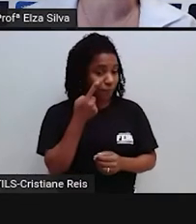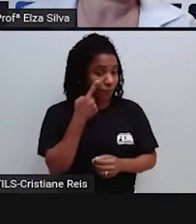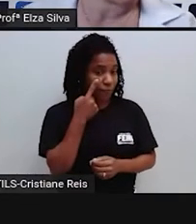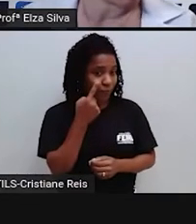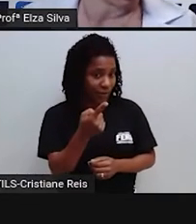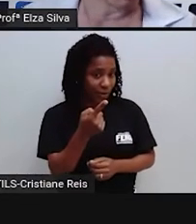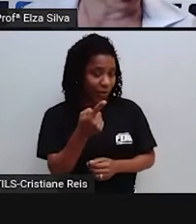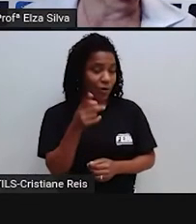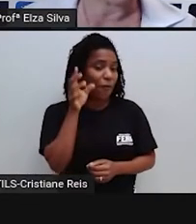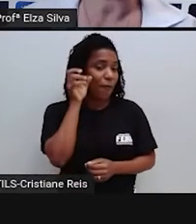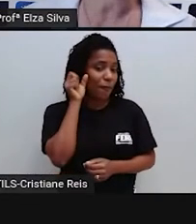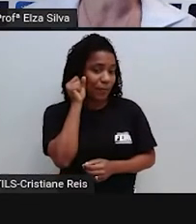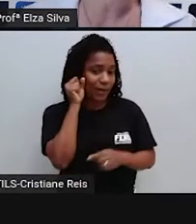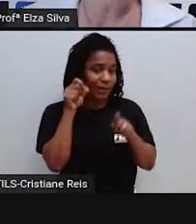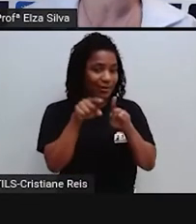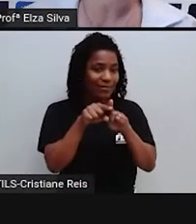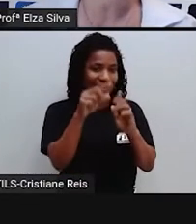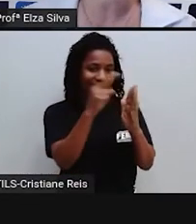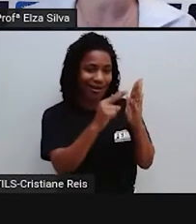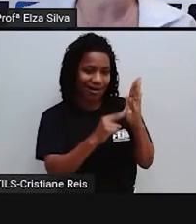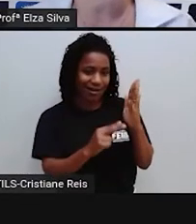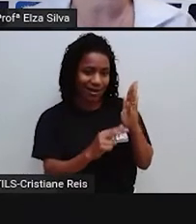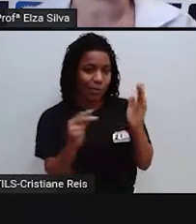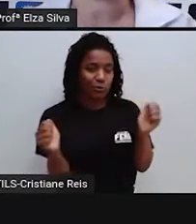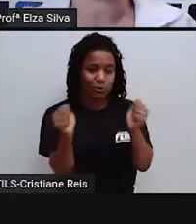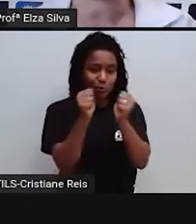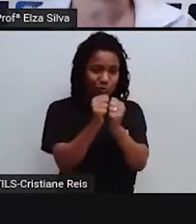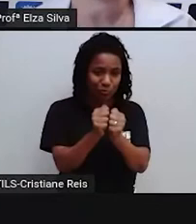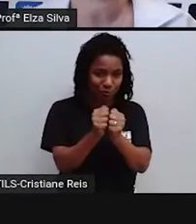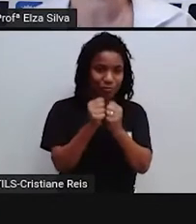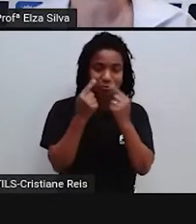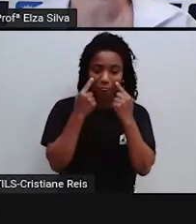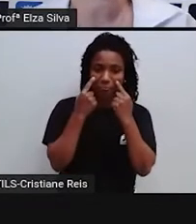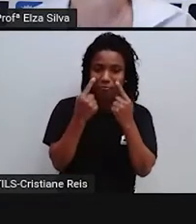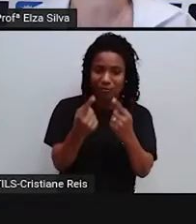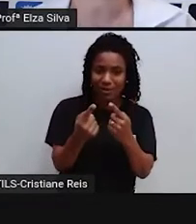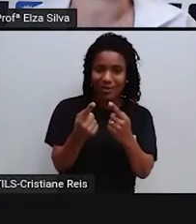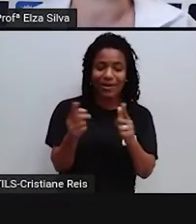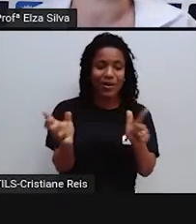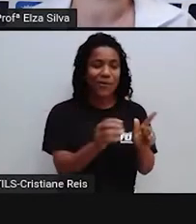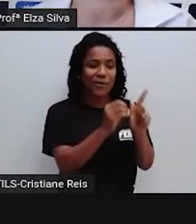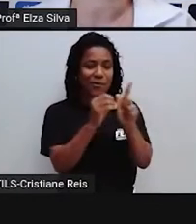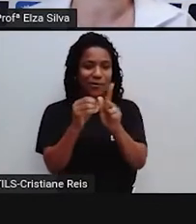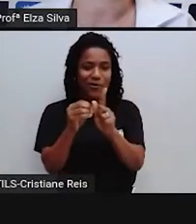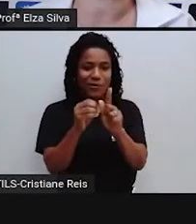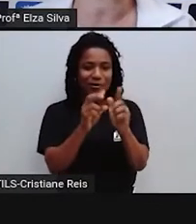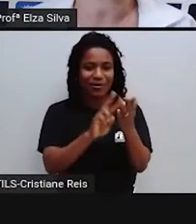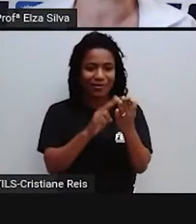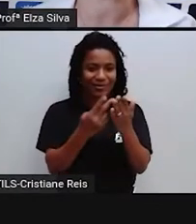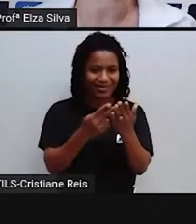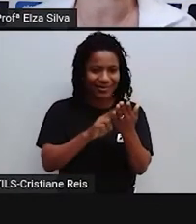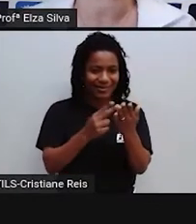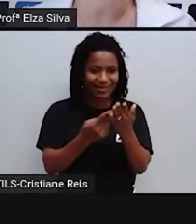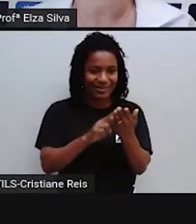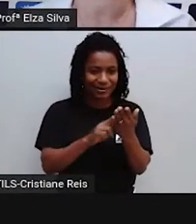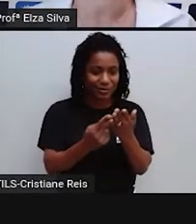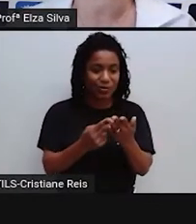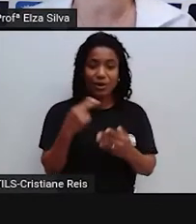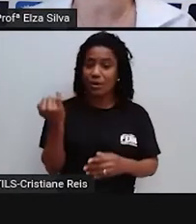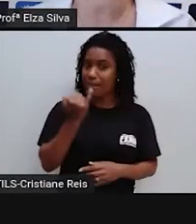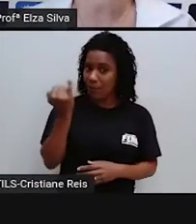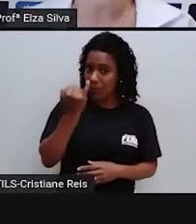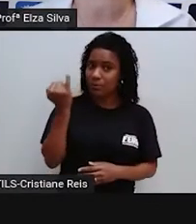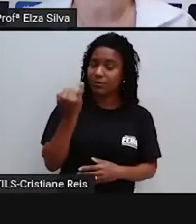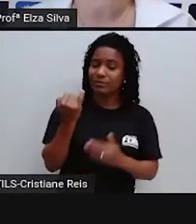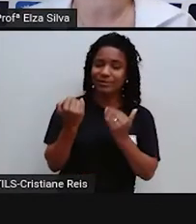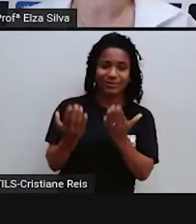comigo E para isso nós vamos utilizar O recurso do Google Tradutor O que é importante Na aprendizagem